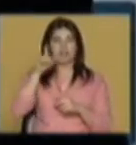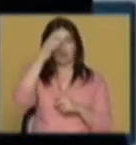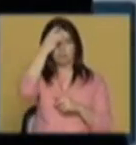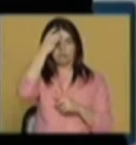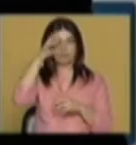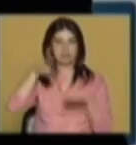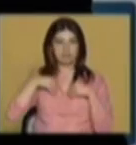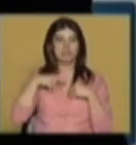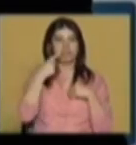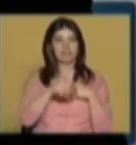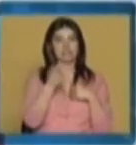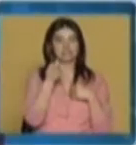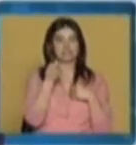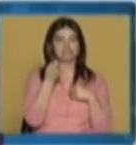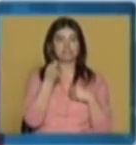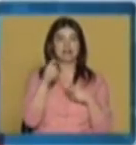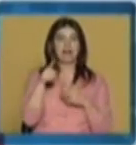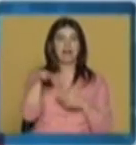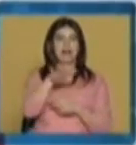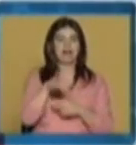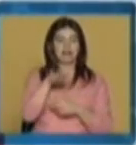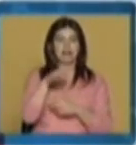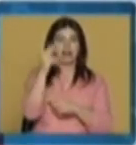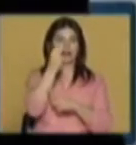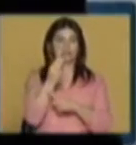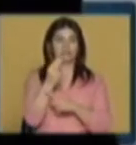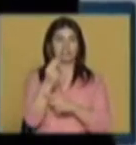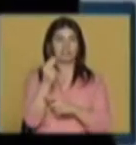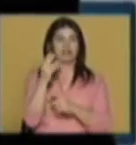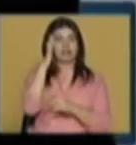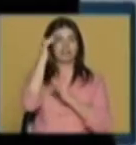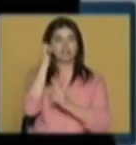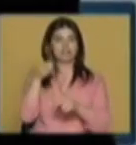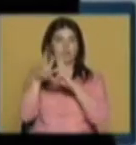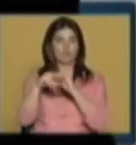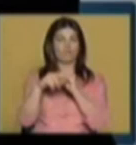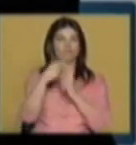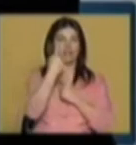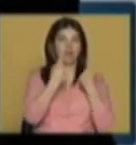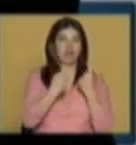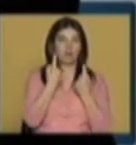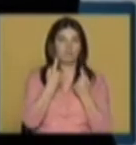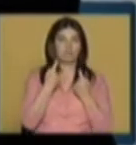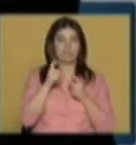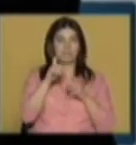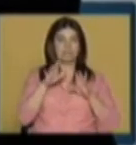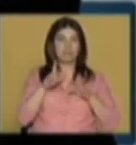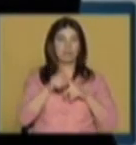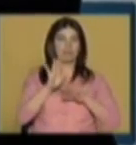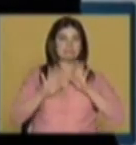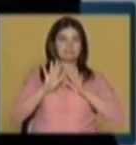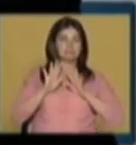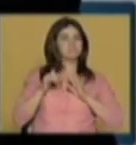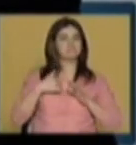resistência relativamente a este campo artístico? Não, eu acho que há uma enorme abertura, e,